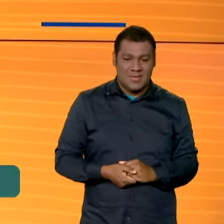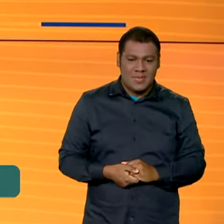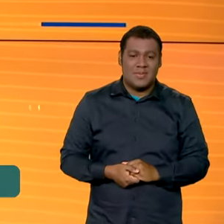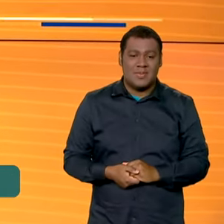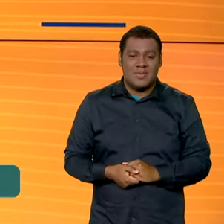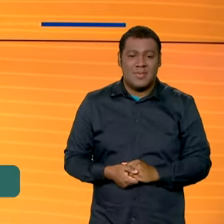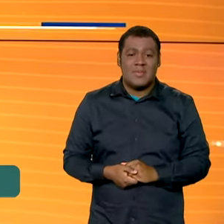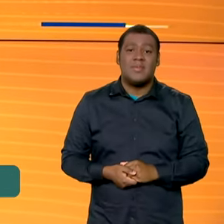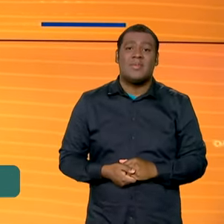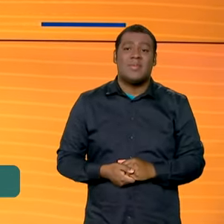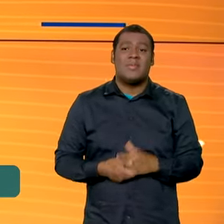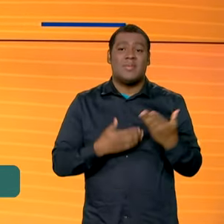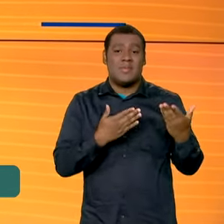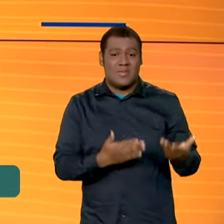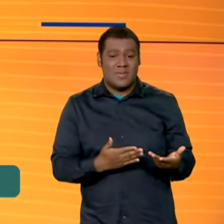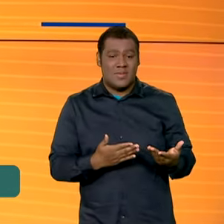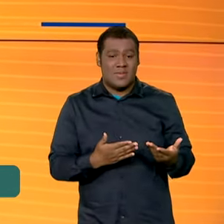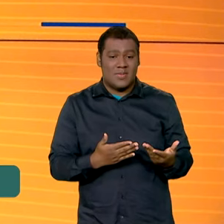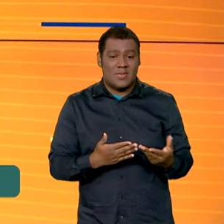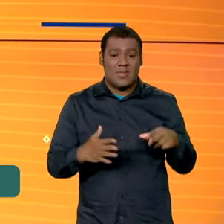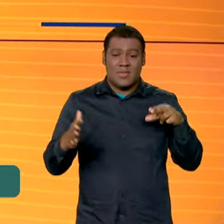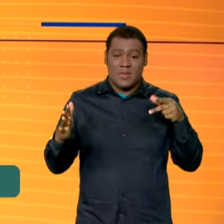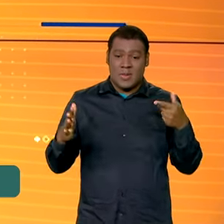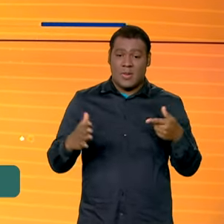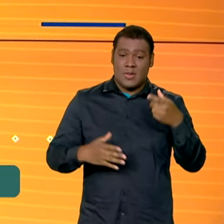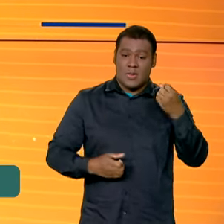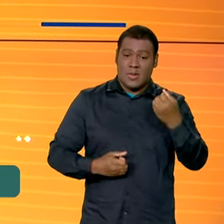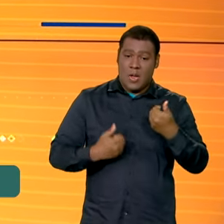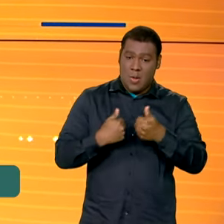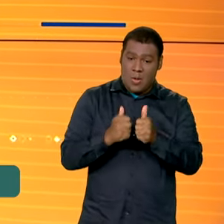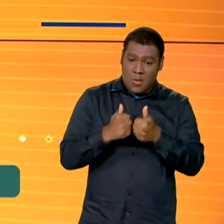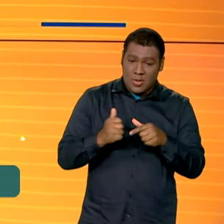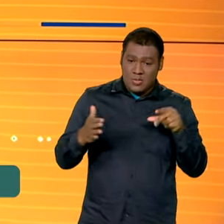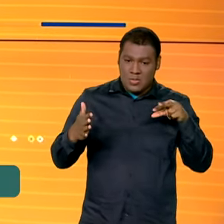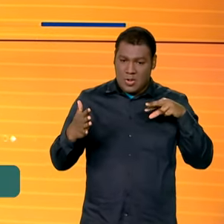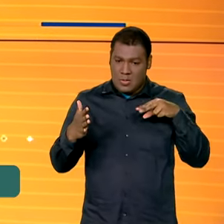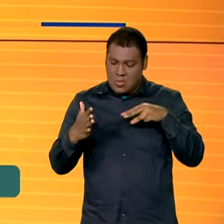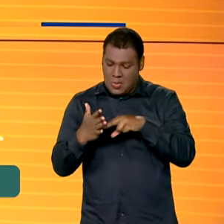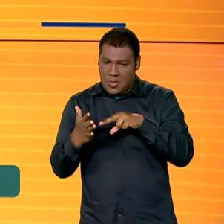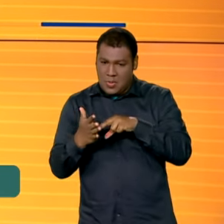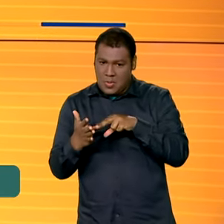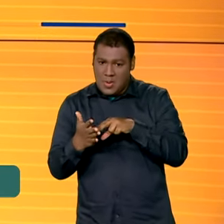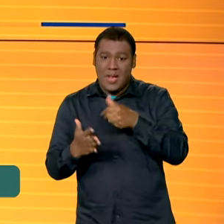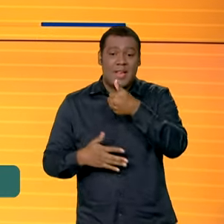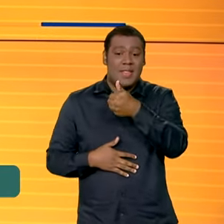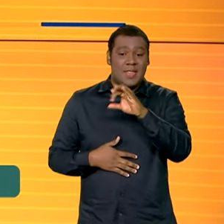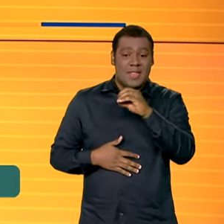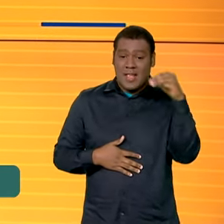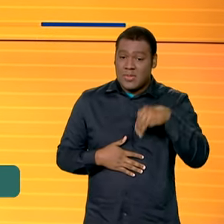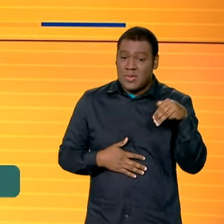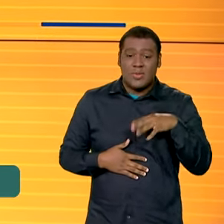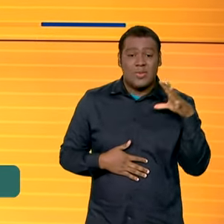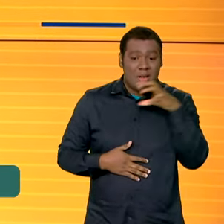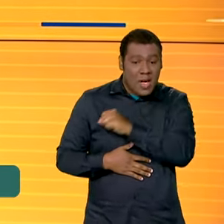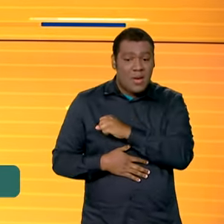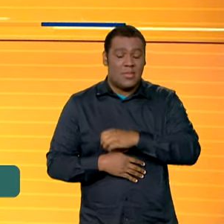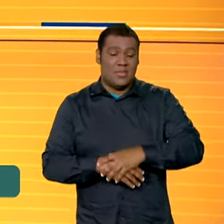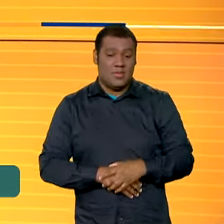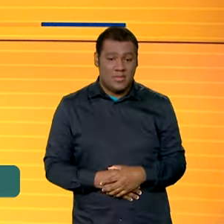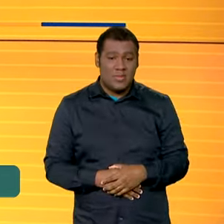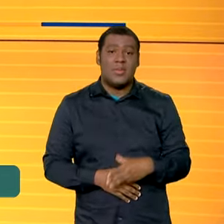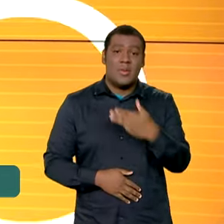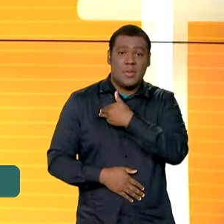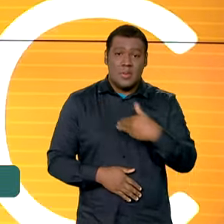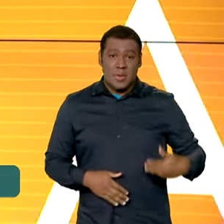e poderá ser recarregado em até 10 minutos. O ministro Alexandre Silveira destacou a importância da colaboração entre os